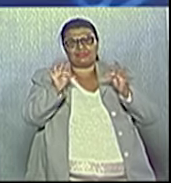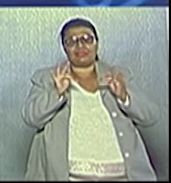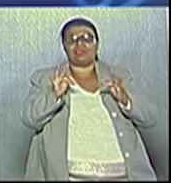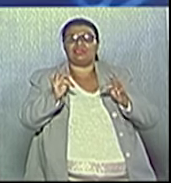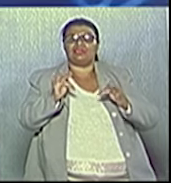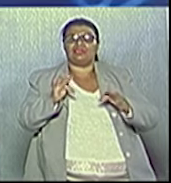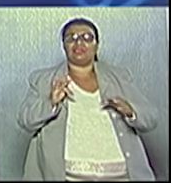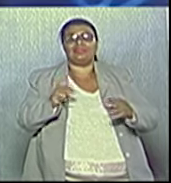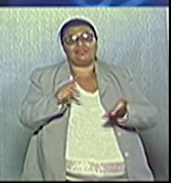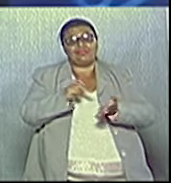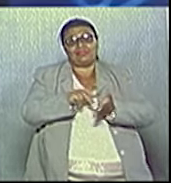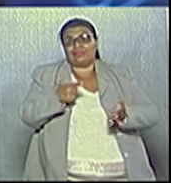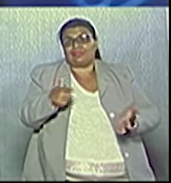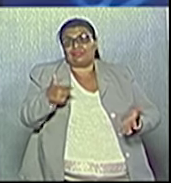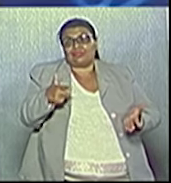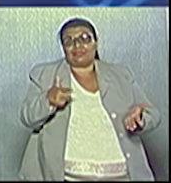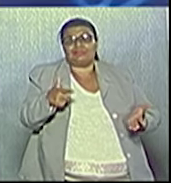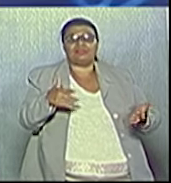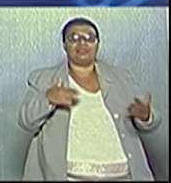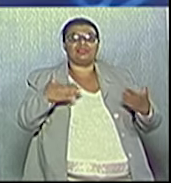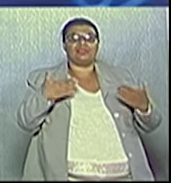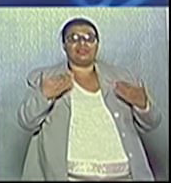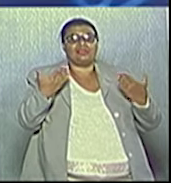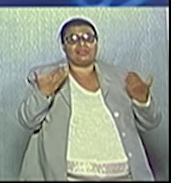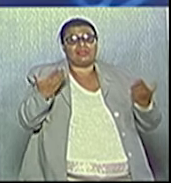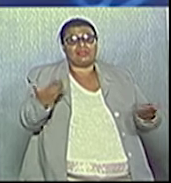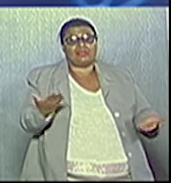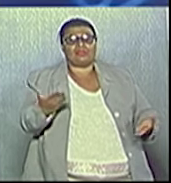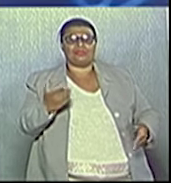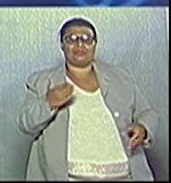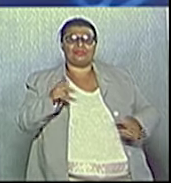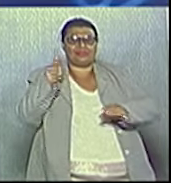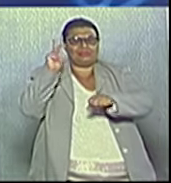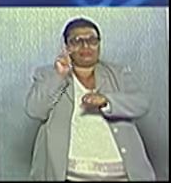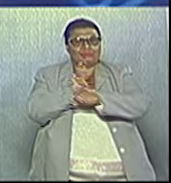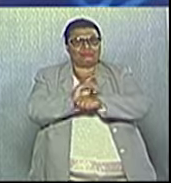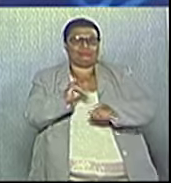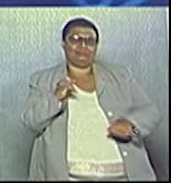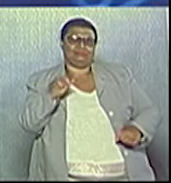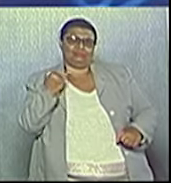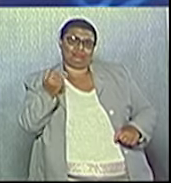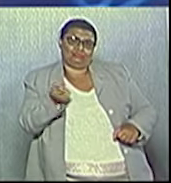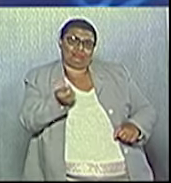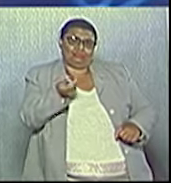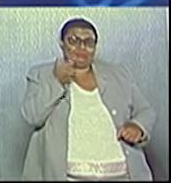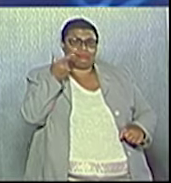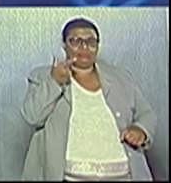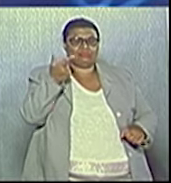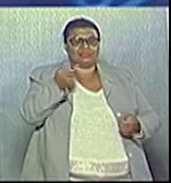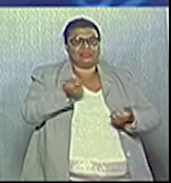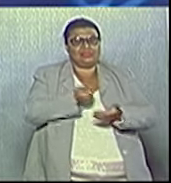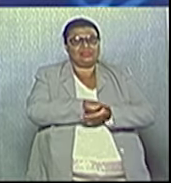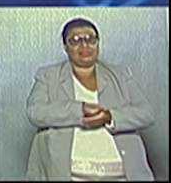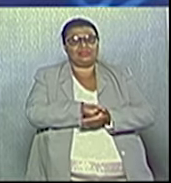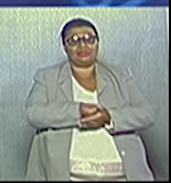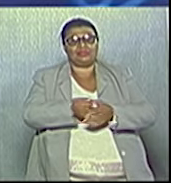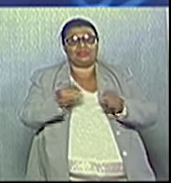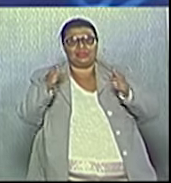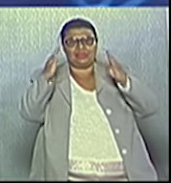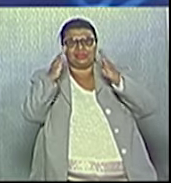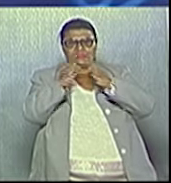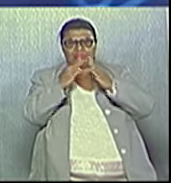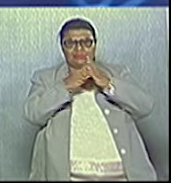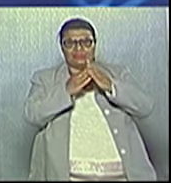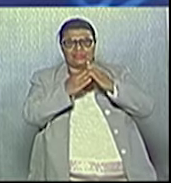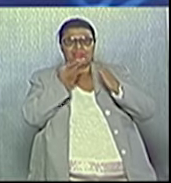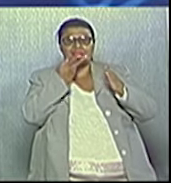verdade não acontece. Agora, o valor que se gasta muito e não construir no creche para as